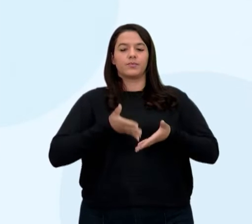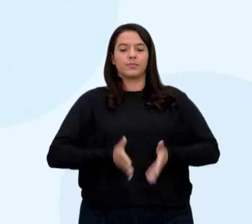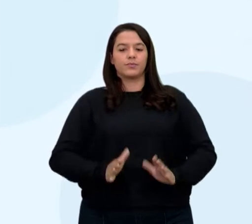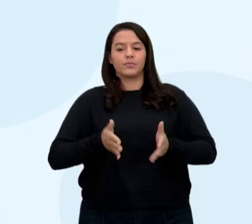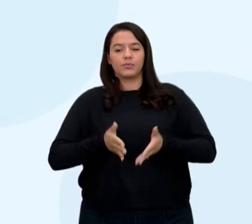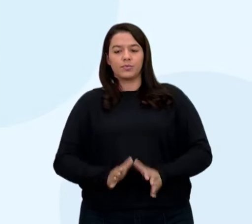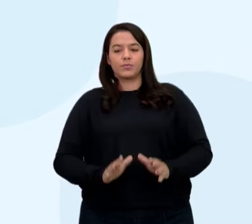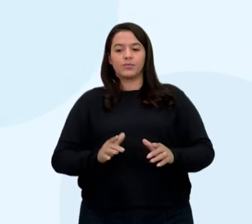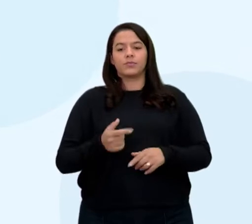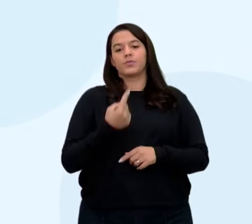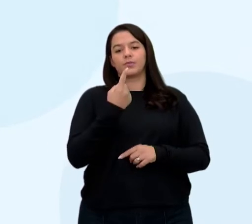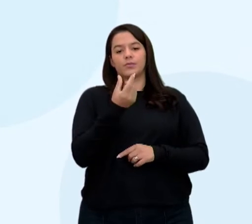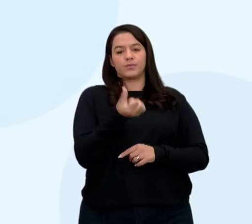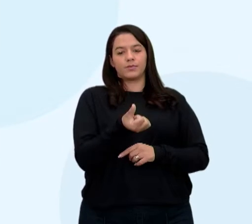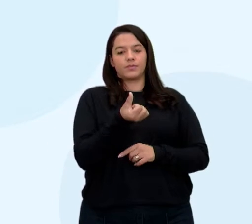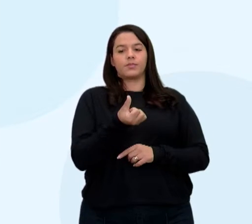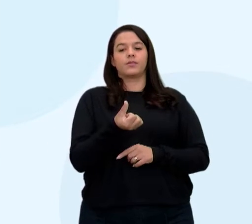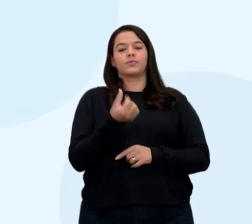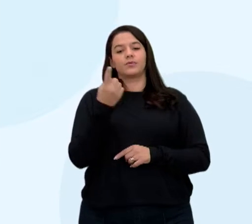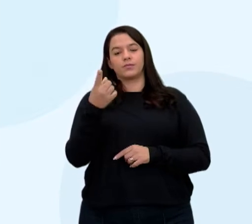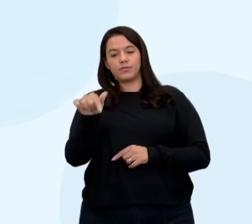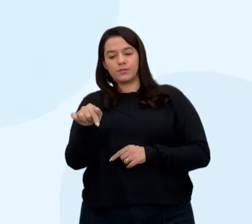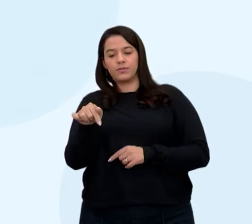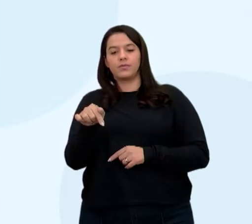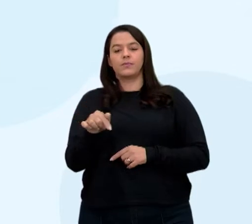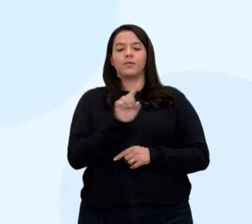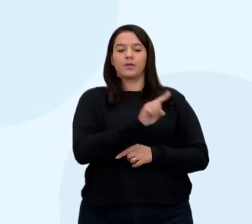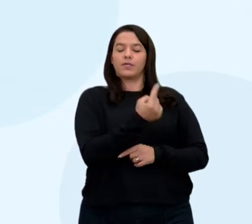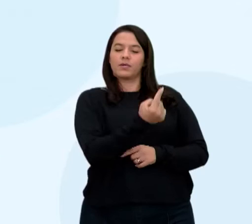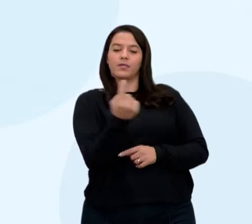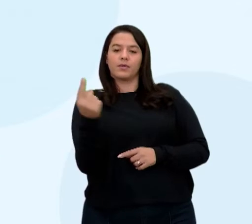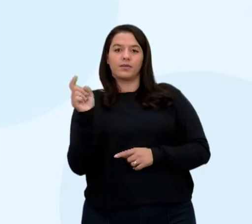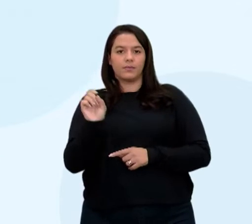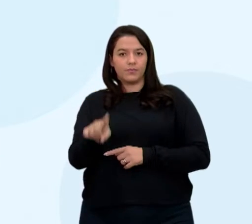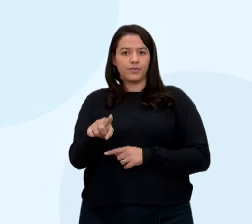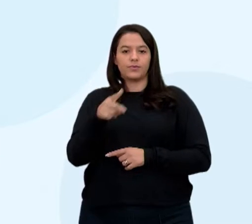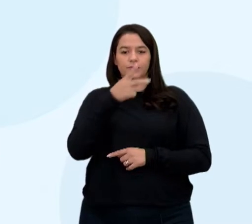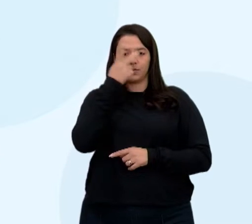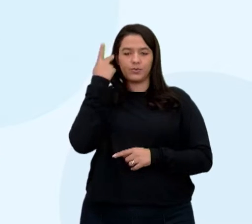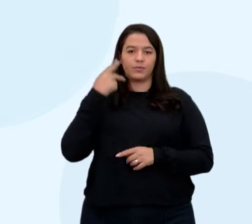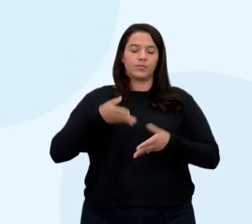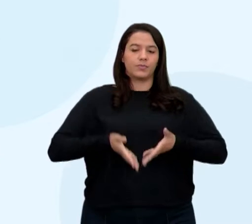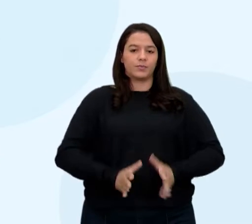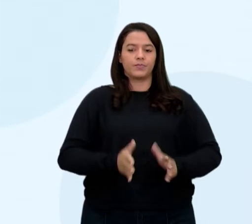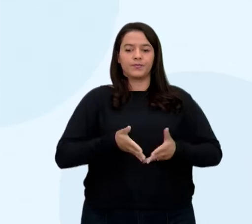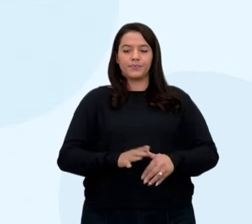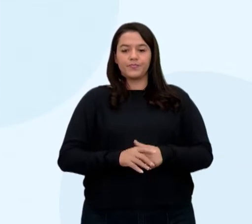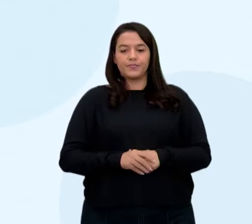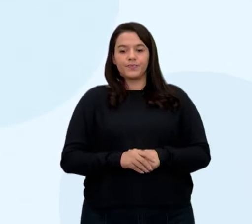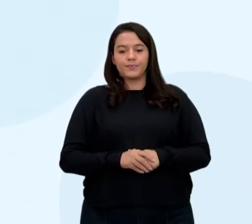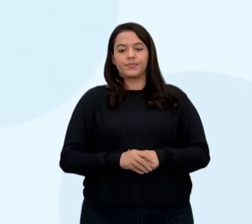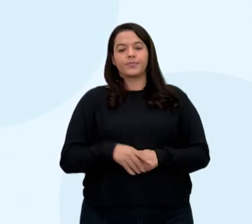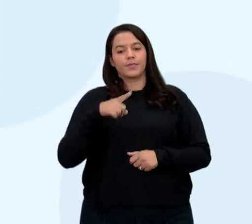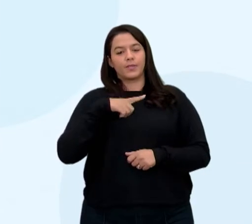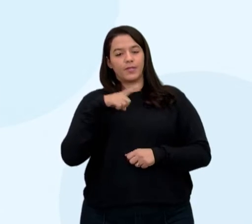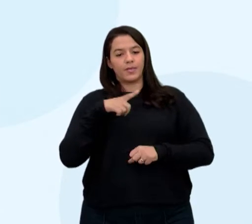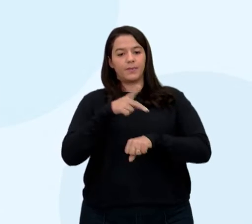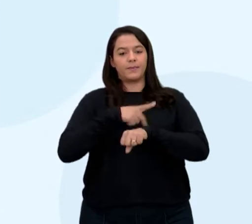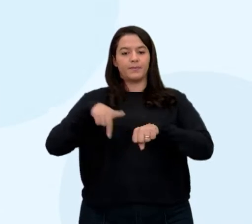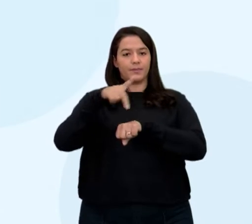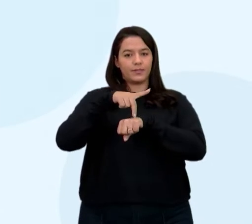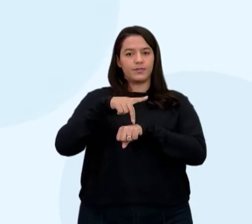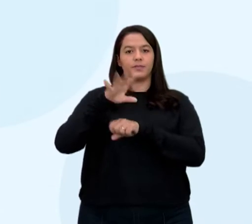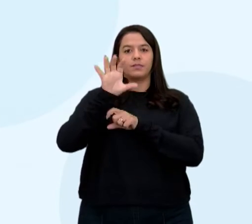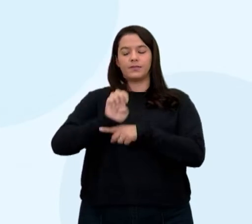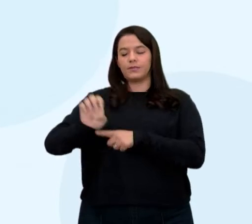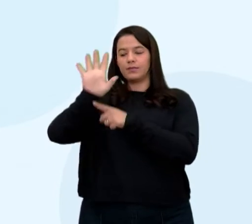de 16, 17 a cada mil habitantes. Agora, de novo, a gente vai ver países da Europa que têm